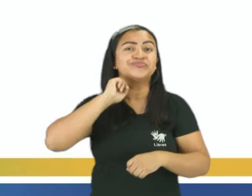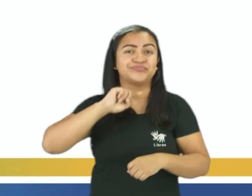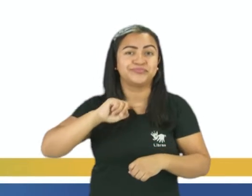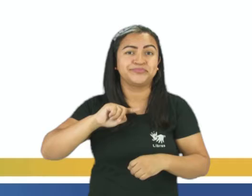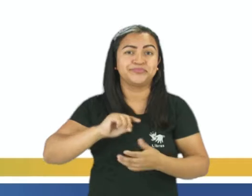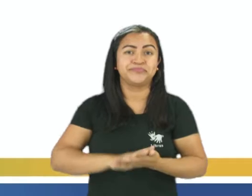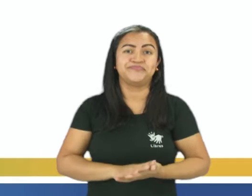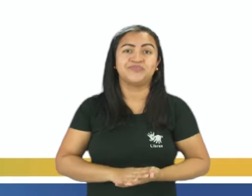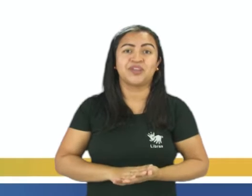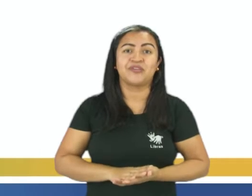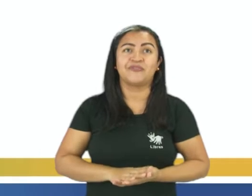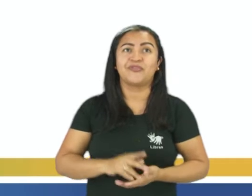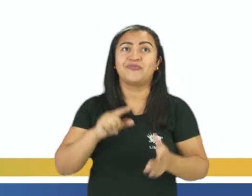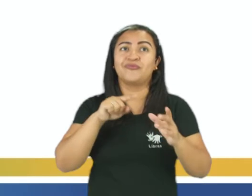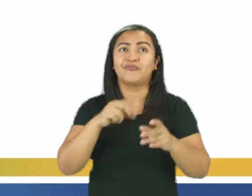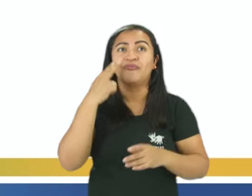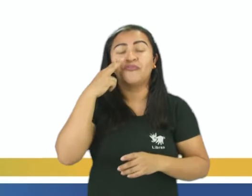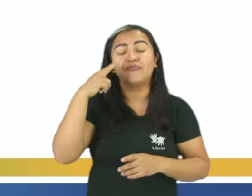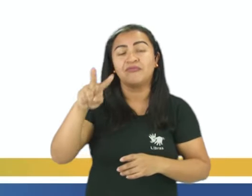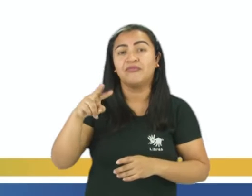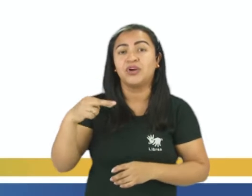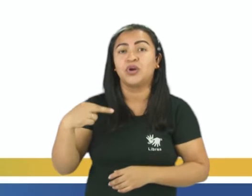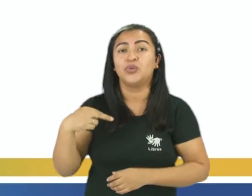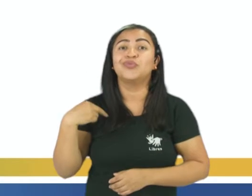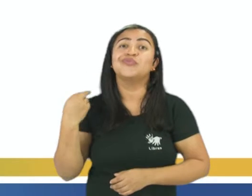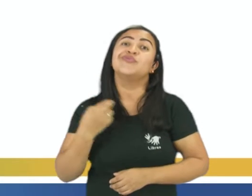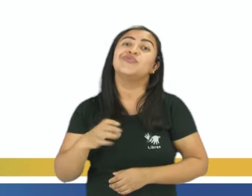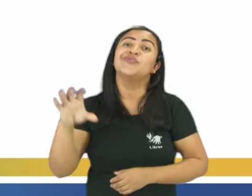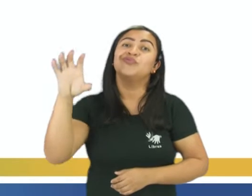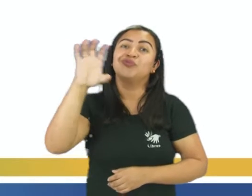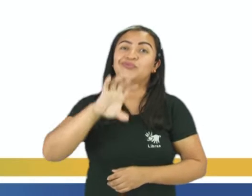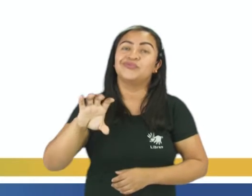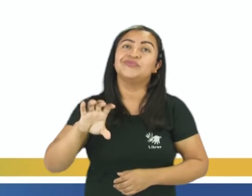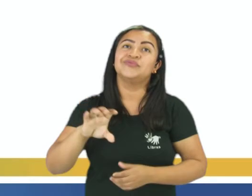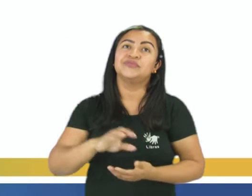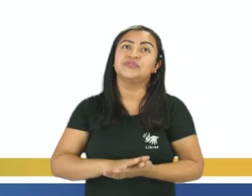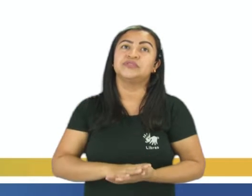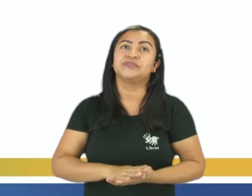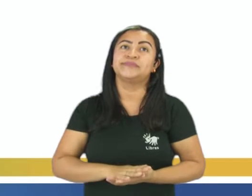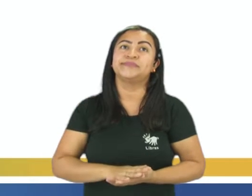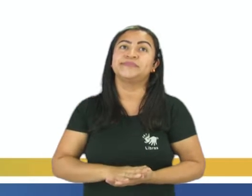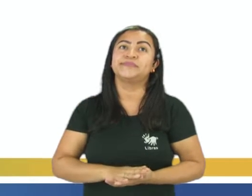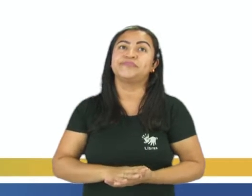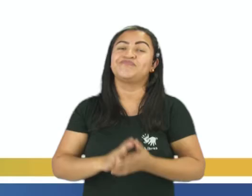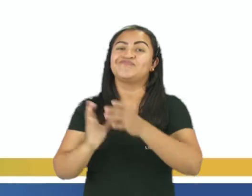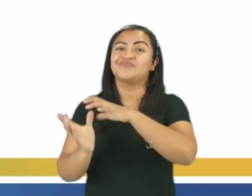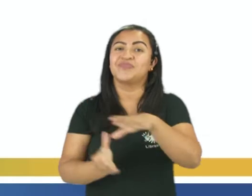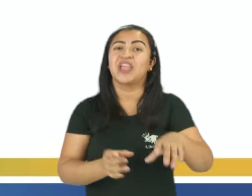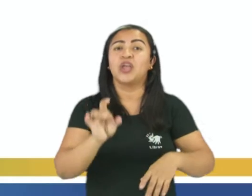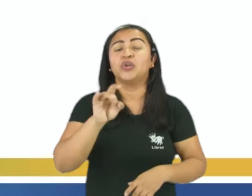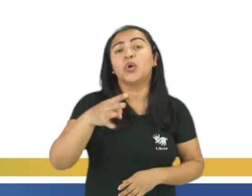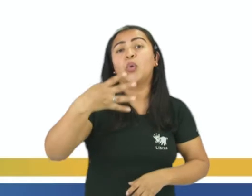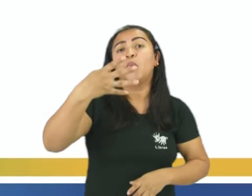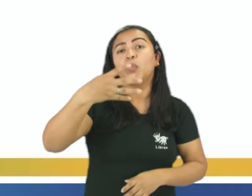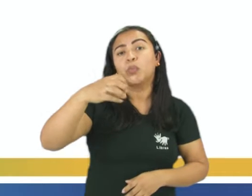estado, o estado do Acre. Então, vocês estão vendo aí que a nossa rede de água, né, olha só, é 49